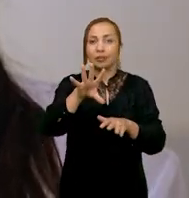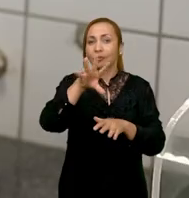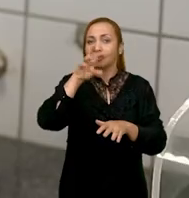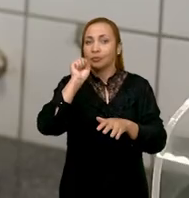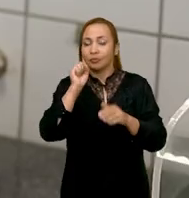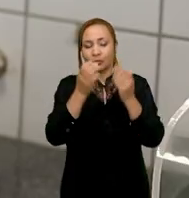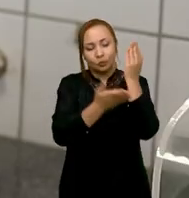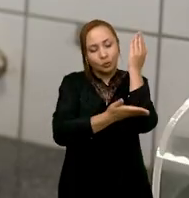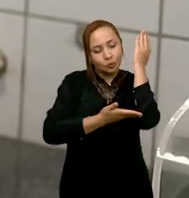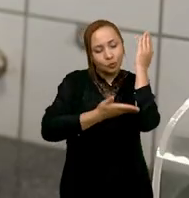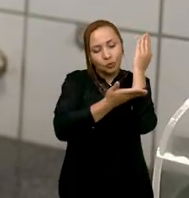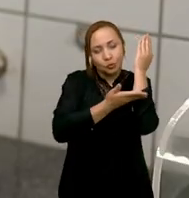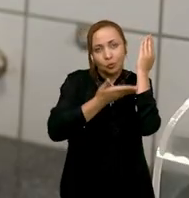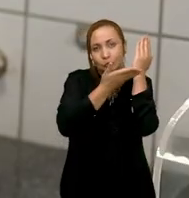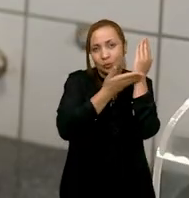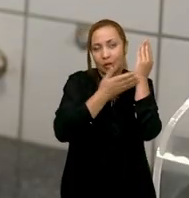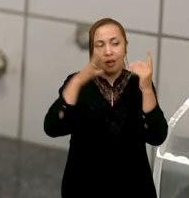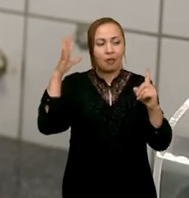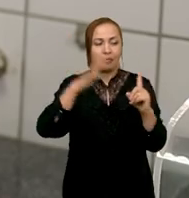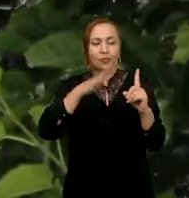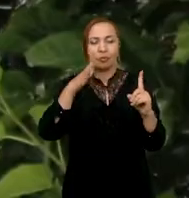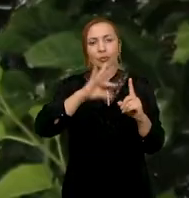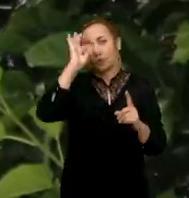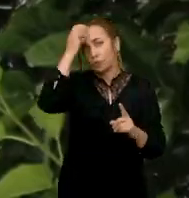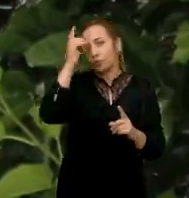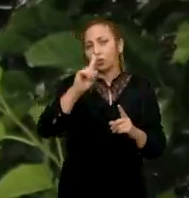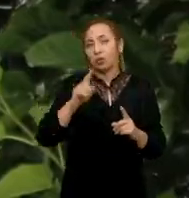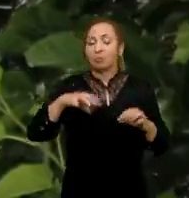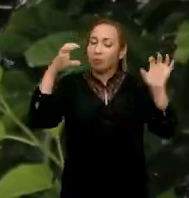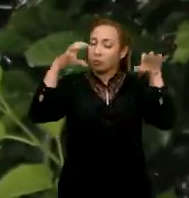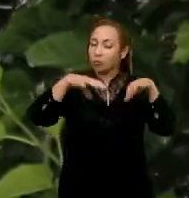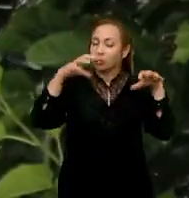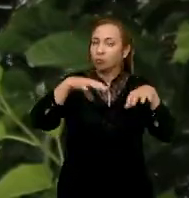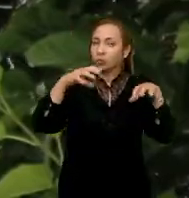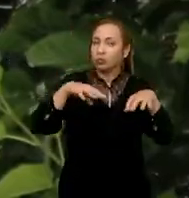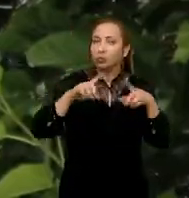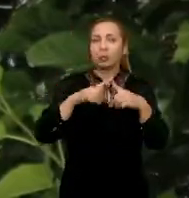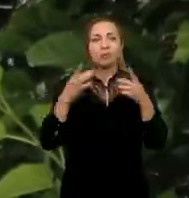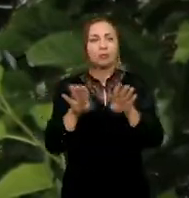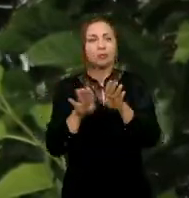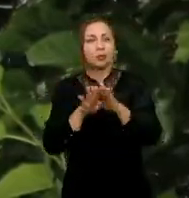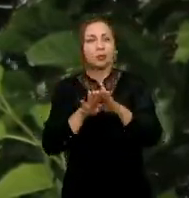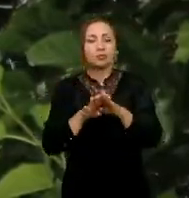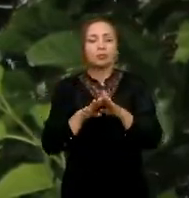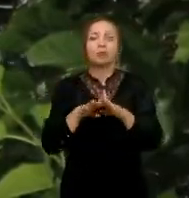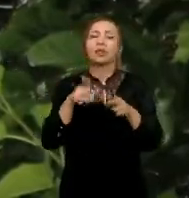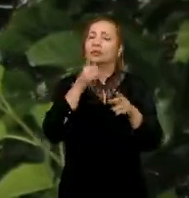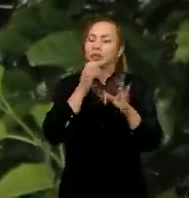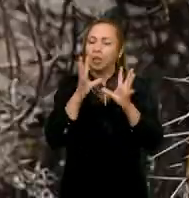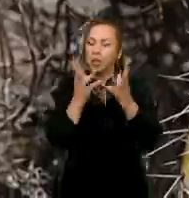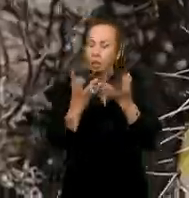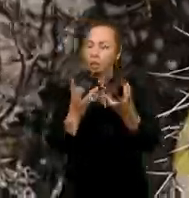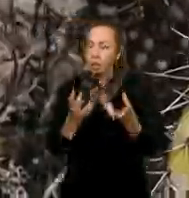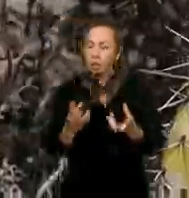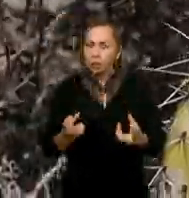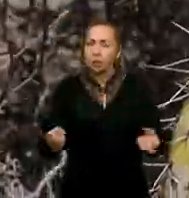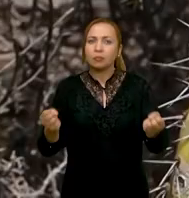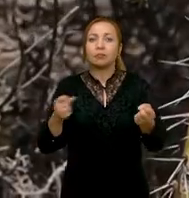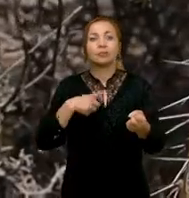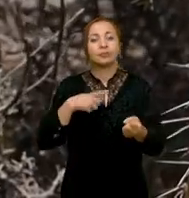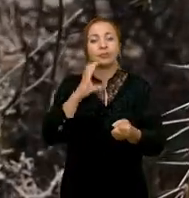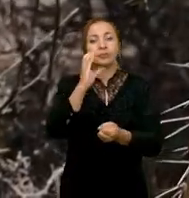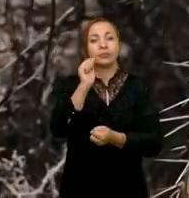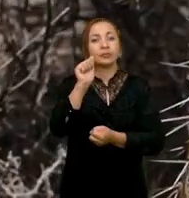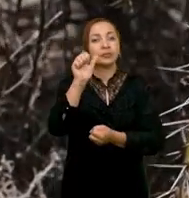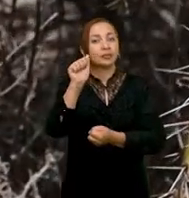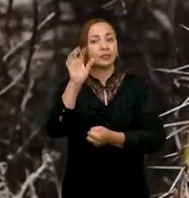nos anéis de crescimento são influenciadas não só pelas chuvas, mas também por toda uma condição de umidade que é típica da